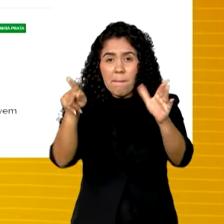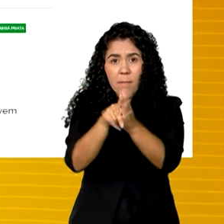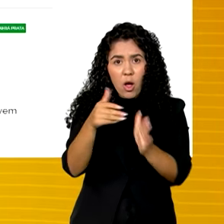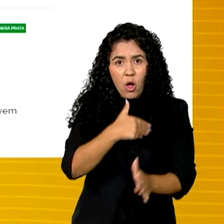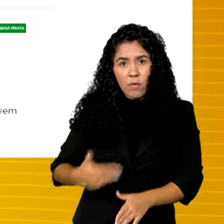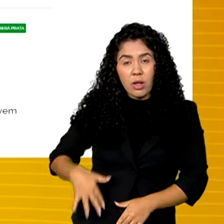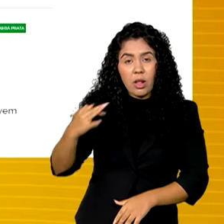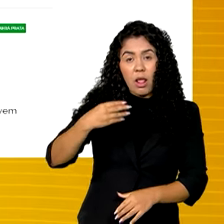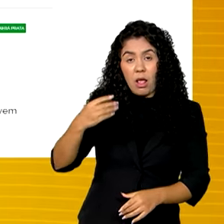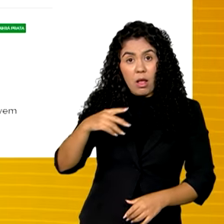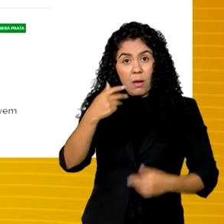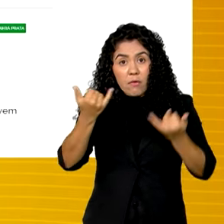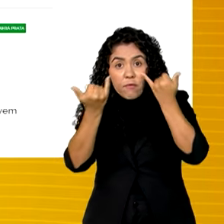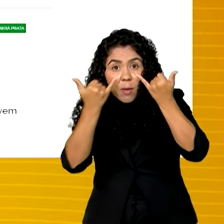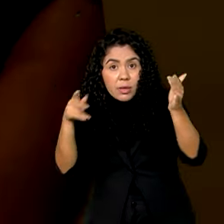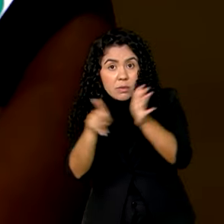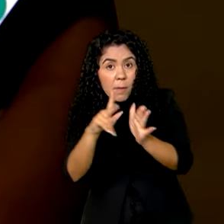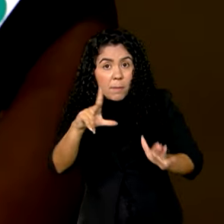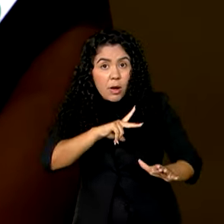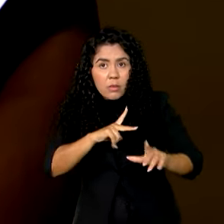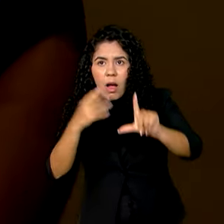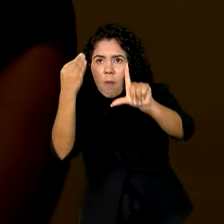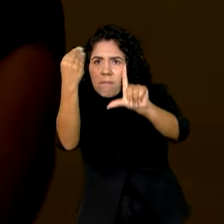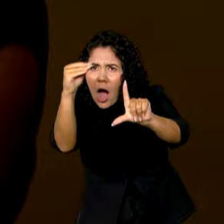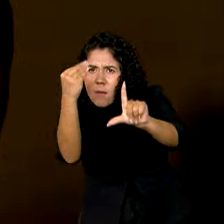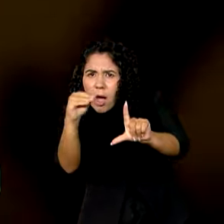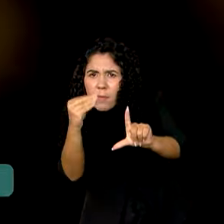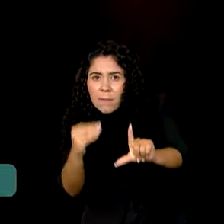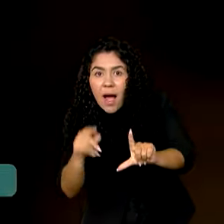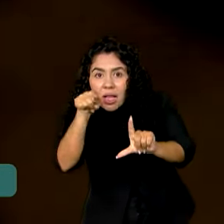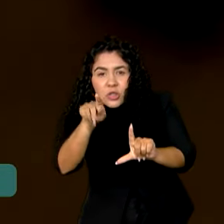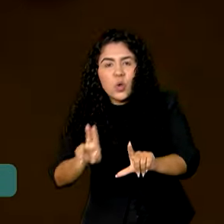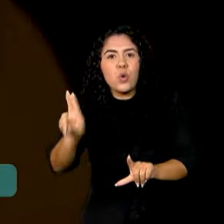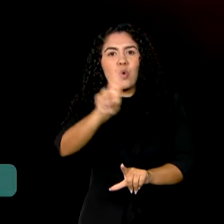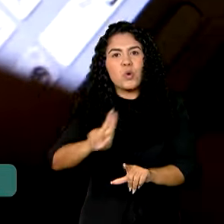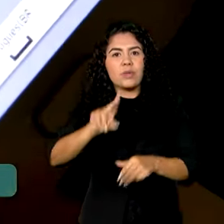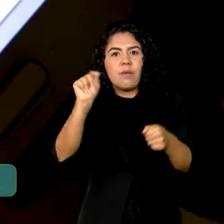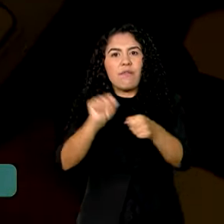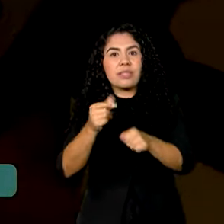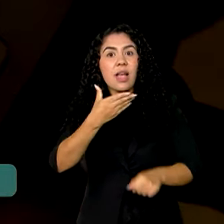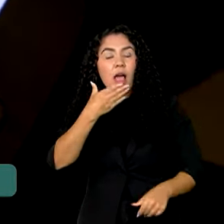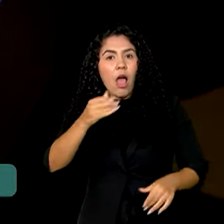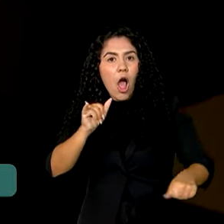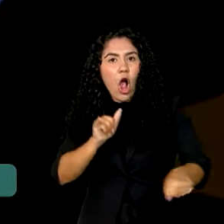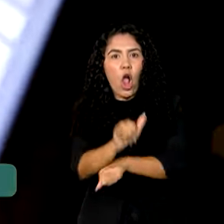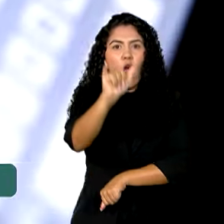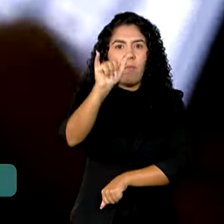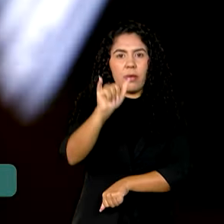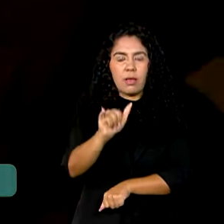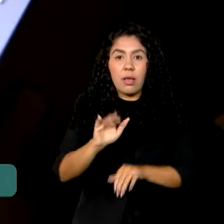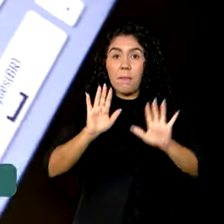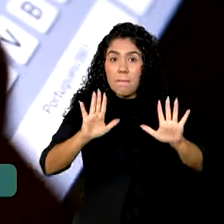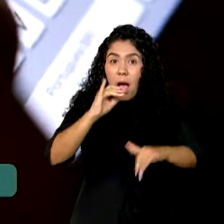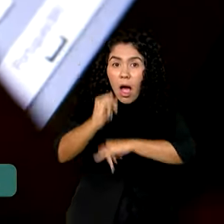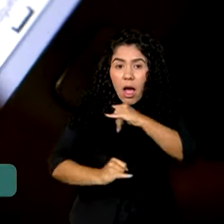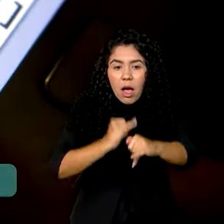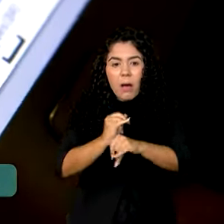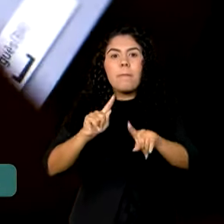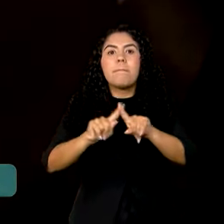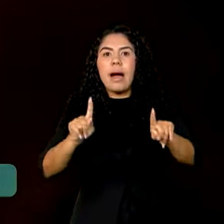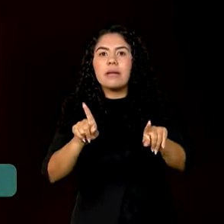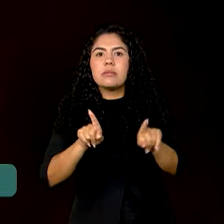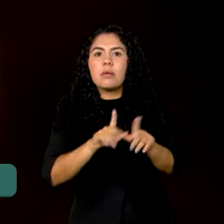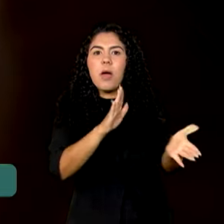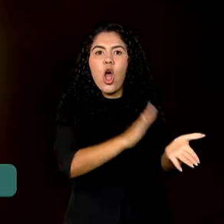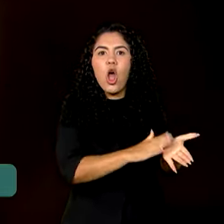dados pessoais fornecidos pelas vítimas são então utilizados em golpes online. Neste caso, os criminosos ainda cobraram uma